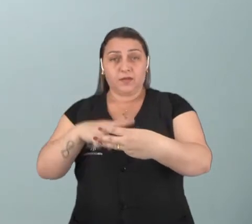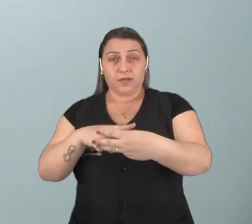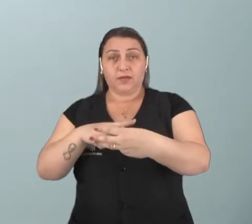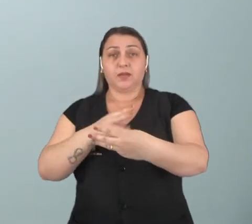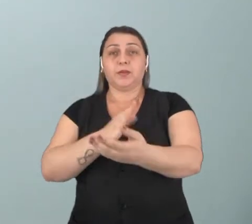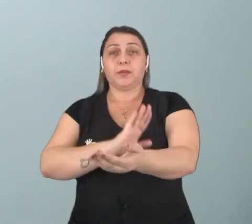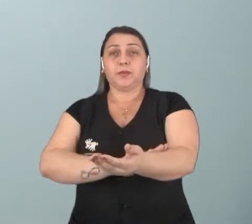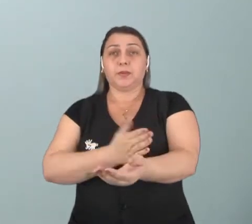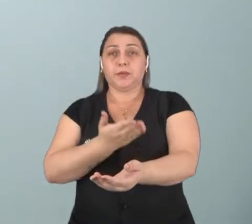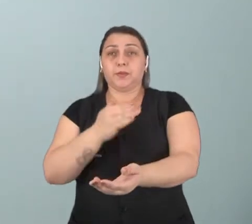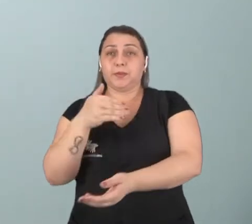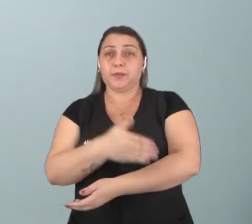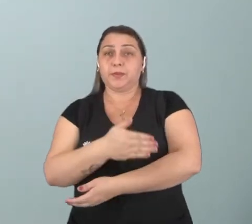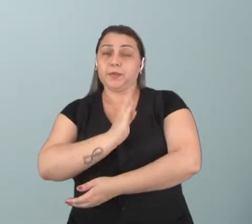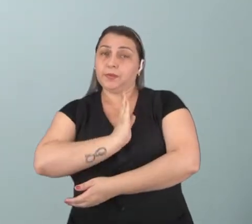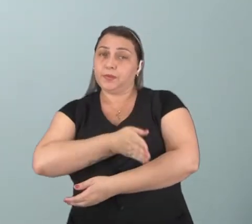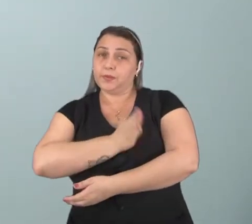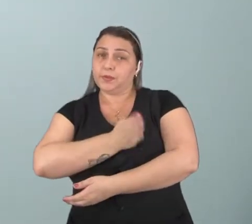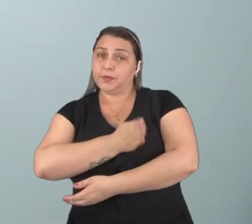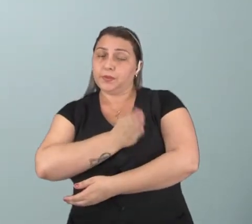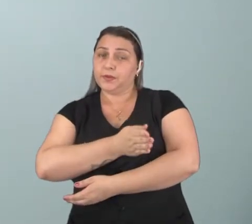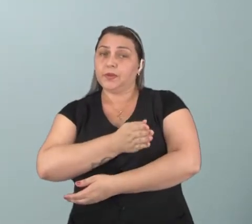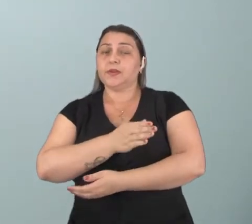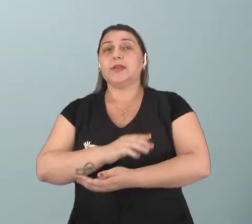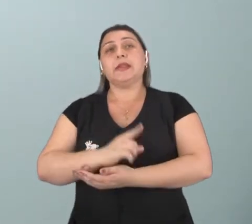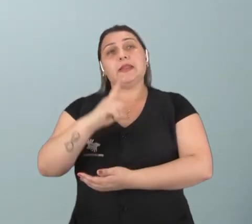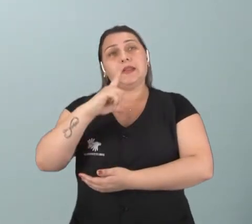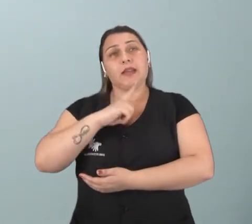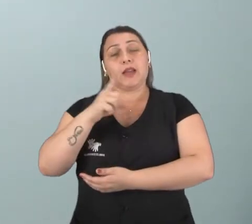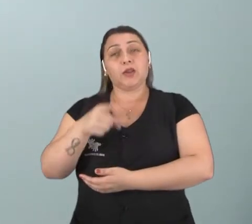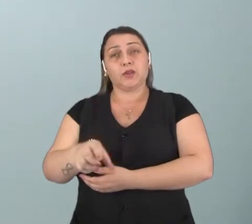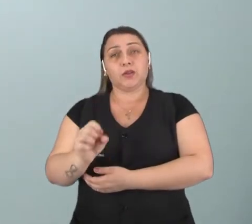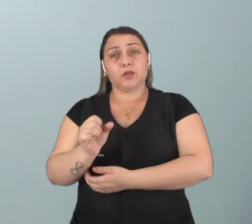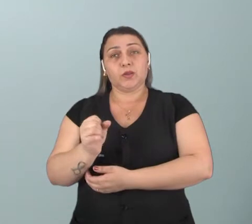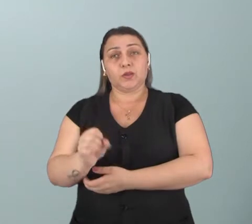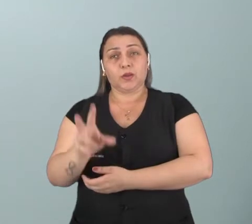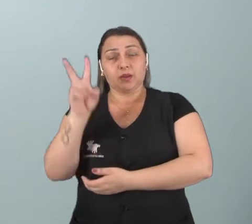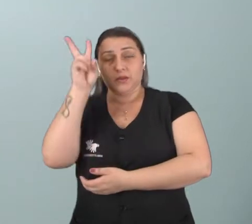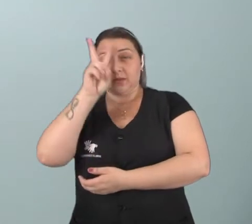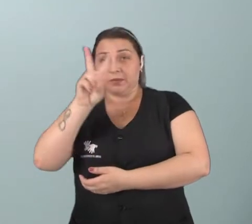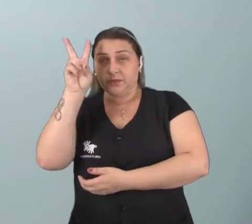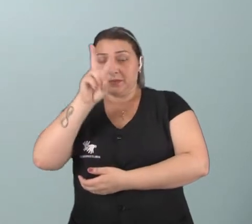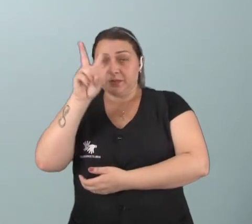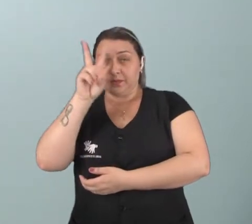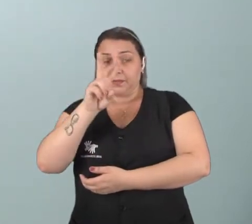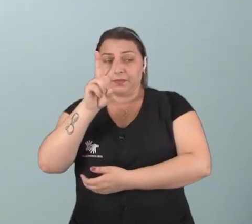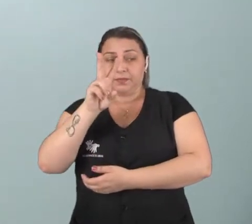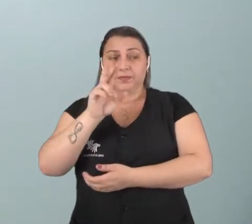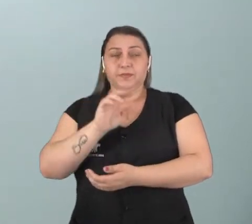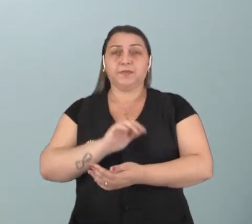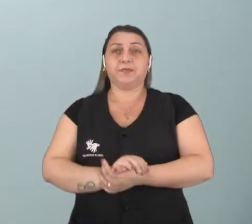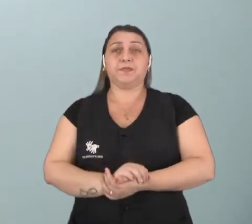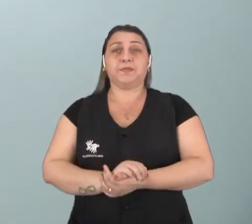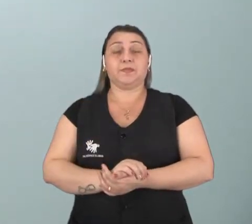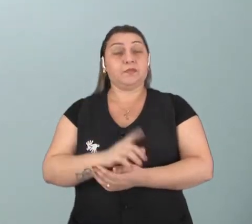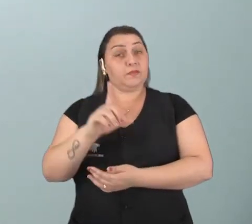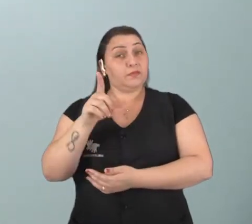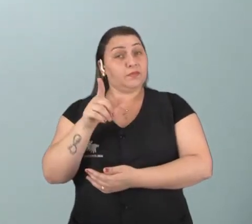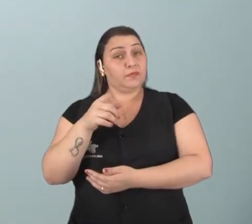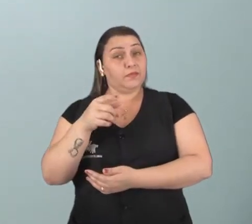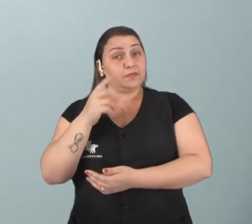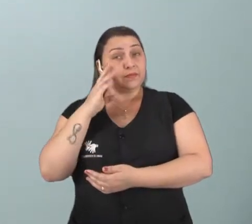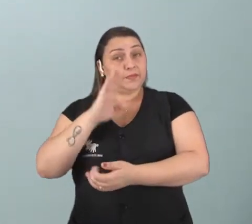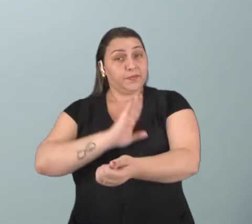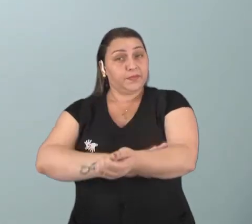Medir a nossa frequência cardíaca. E aí a gente tem só que lembrar a primeira instância que toda vez que a gente